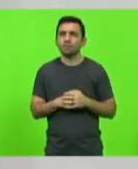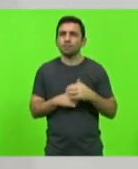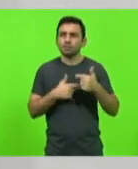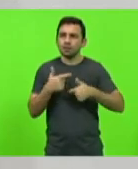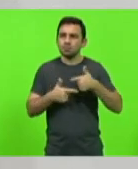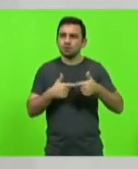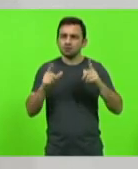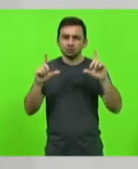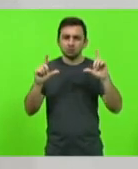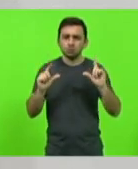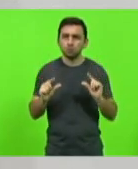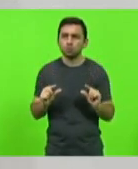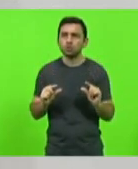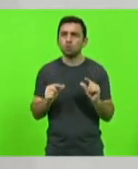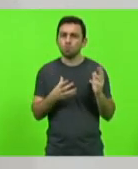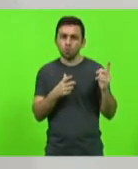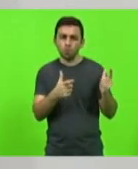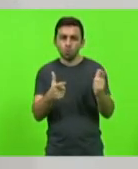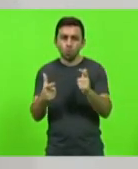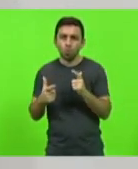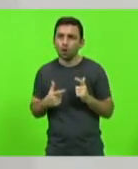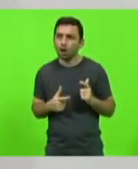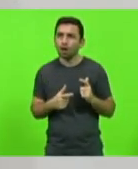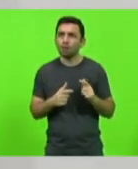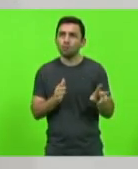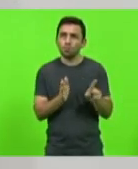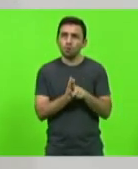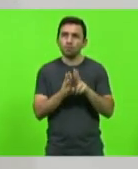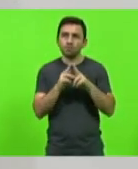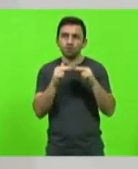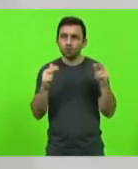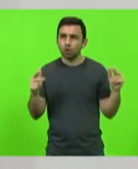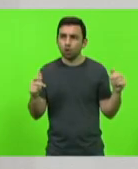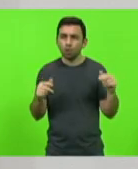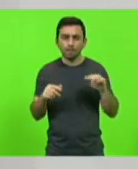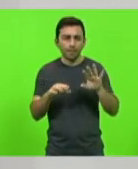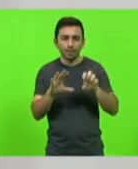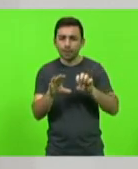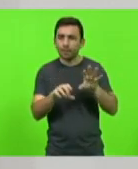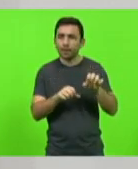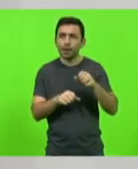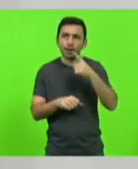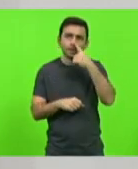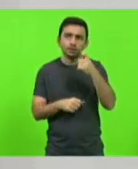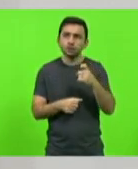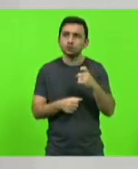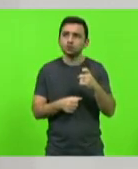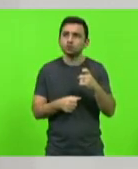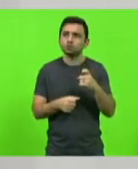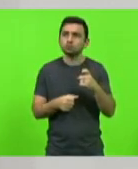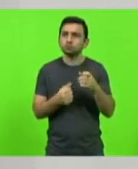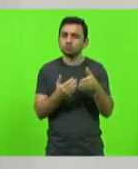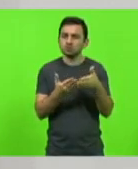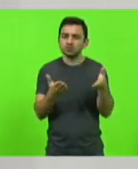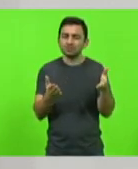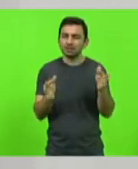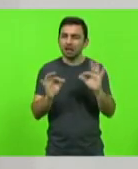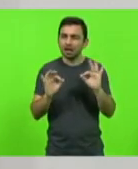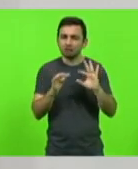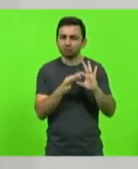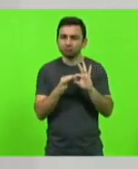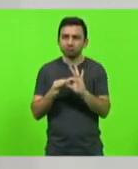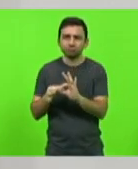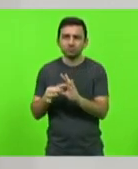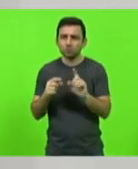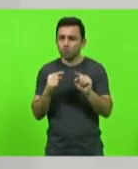diminuíram os serviços em muitos locais aqui de Florianópolis, não está sendo coletado de forma coerente e de